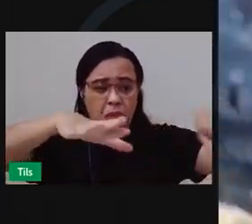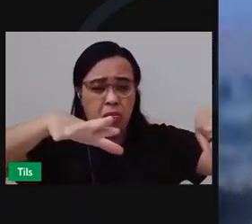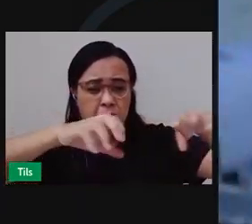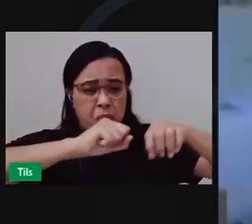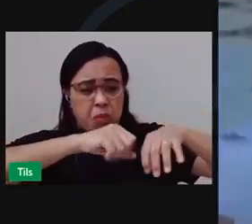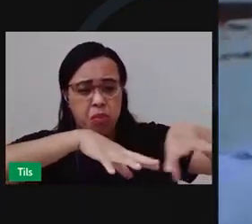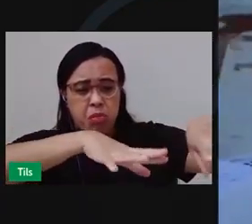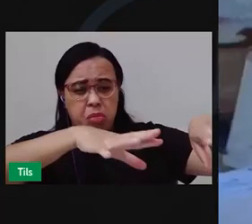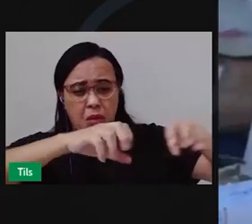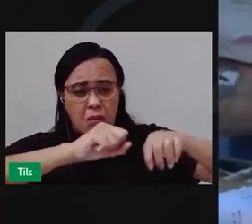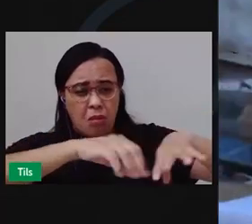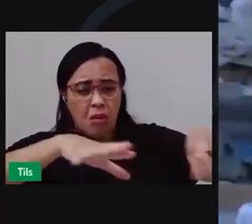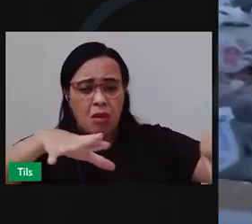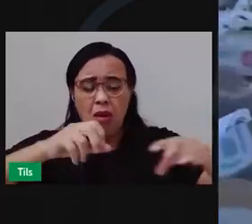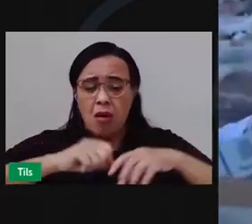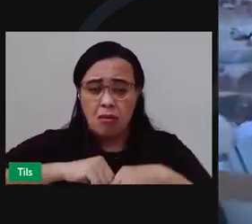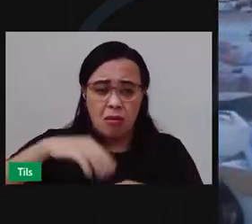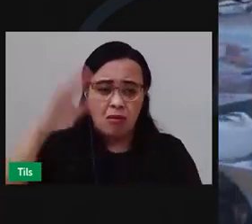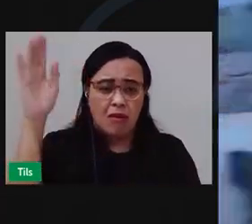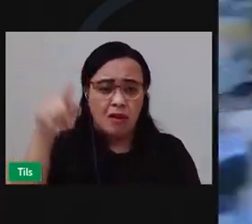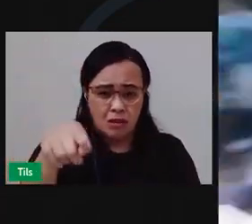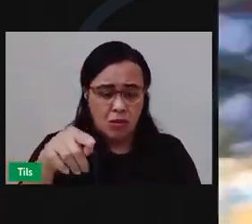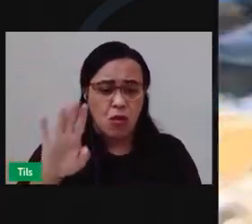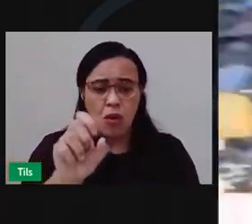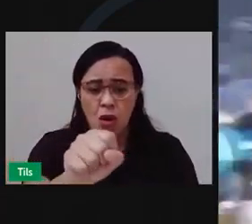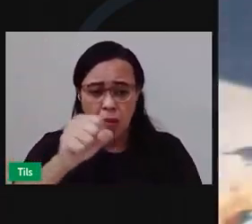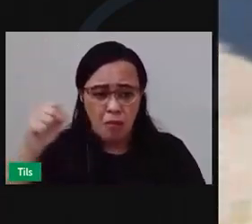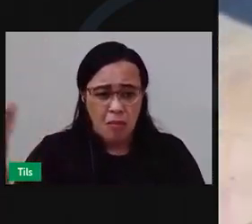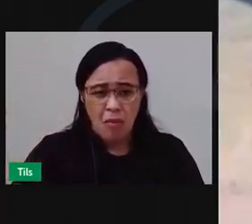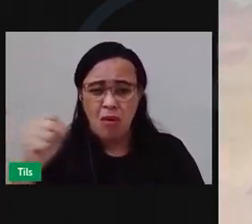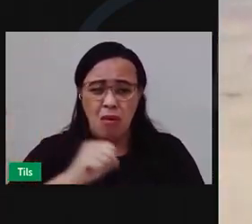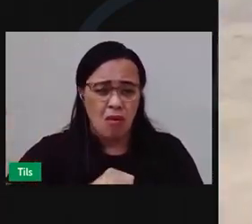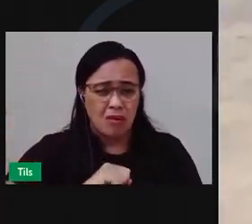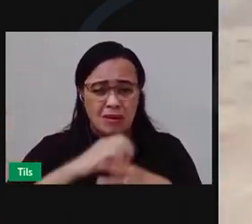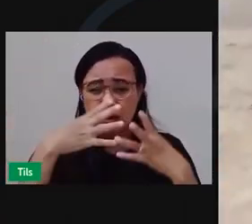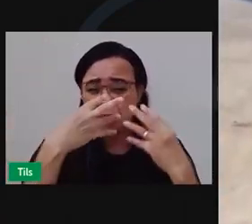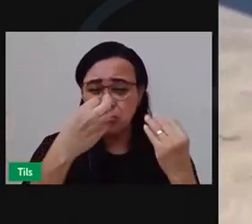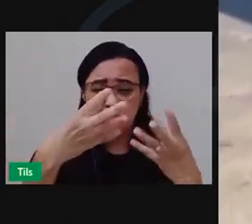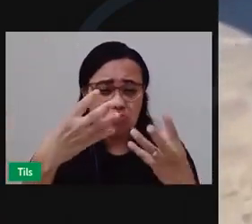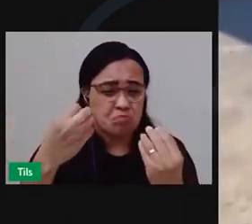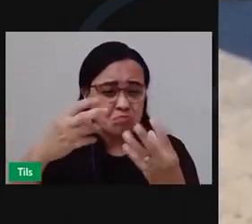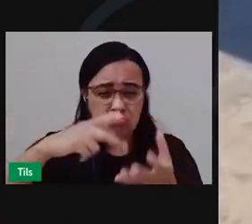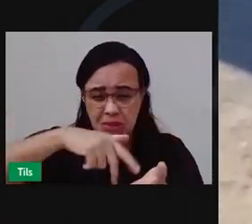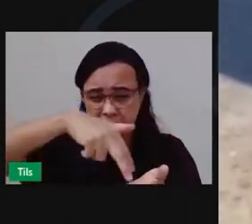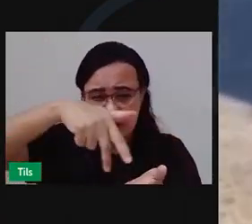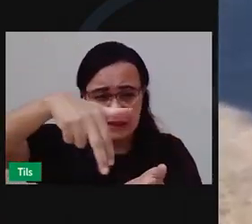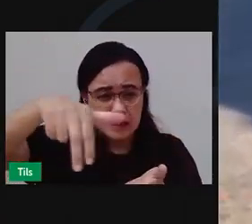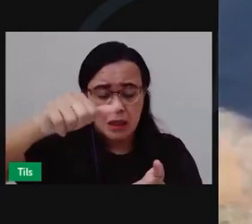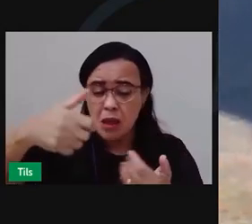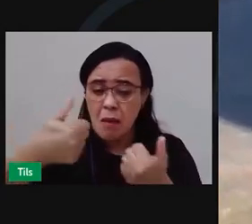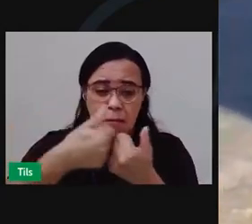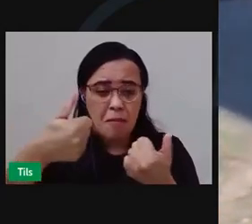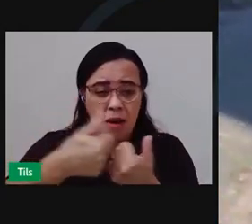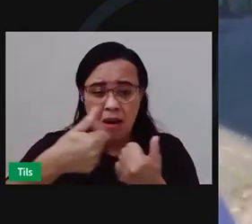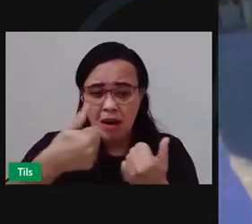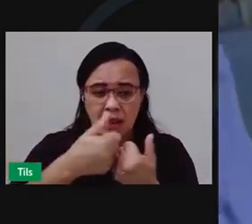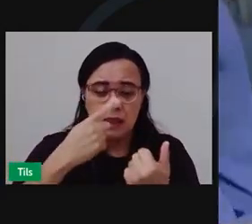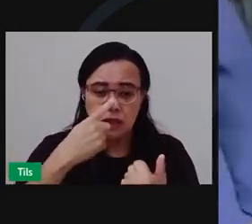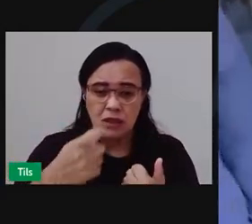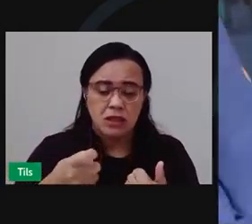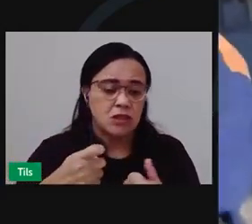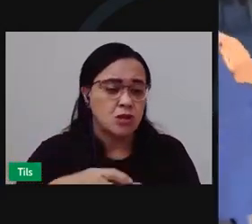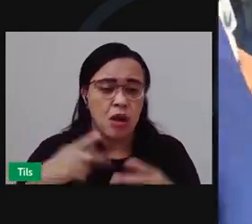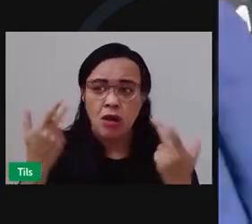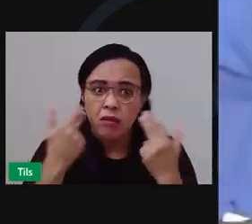Olha a situação, a porta está ali. E aí a gente caminhando, vamos mostrar para vocês. caminha pertinho do lixo. É assim. É a rotina do pessoal